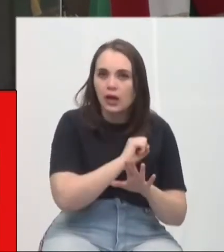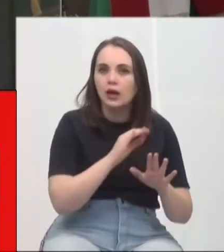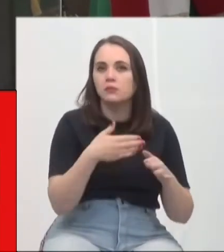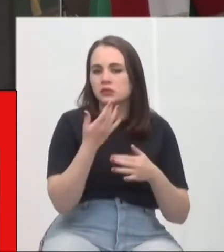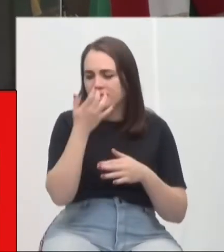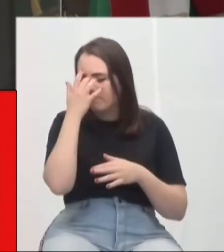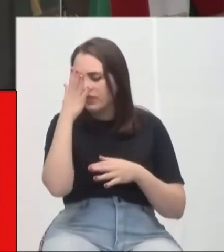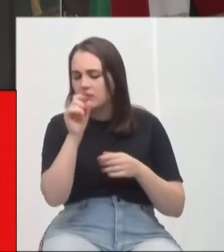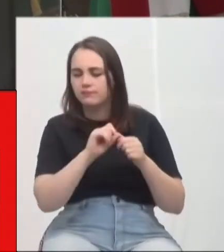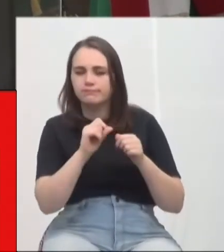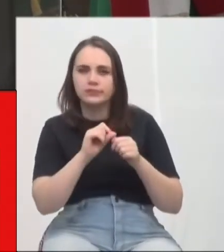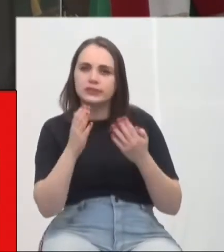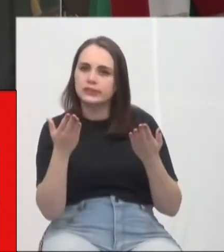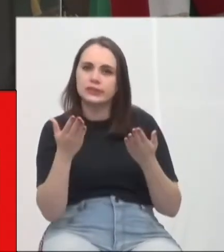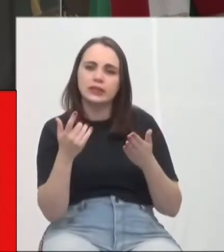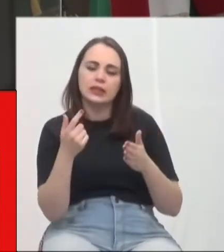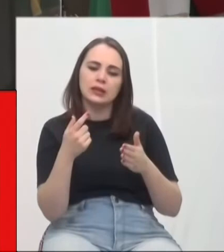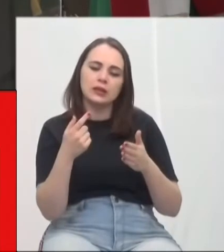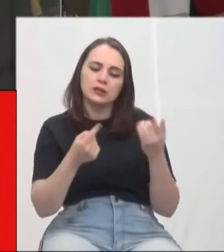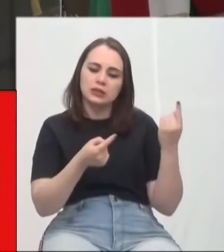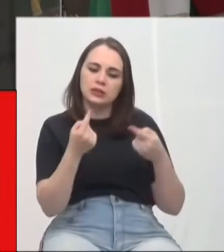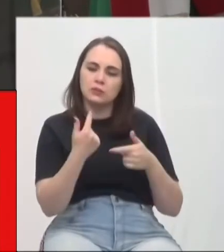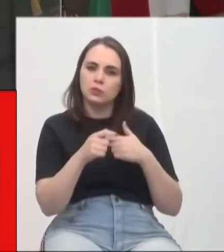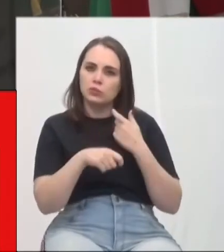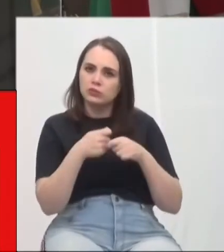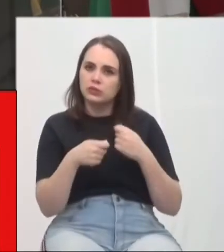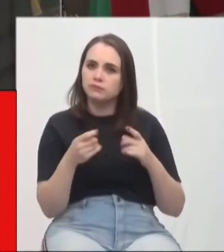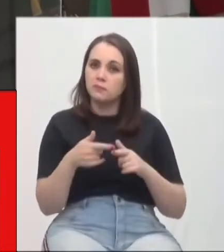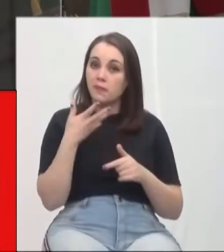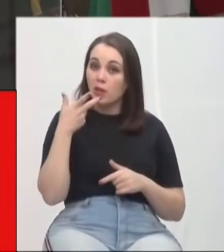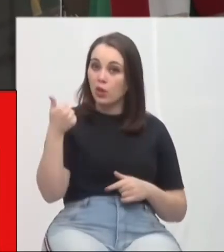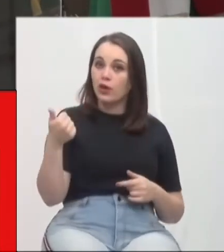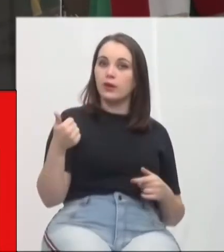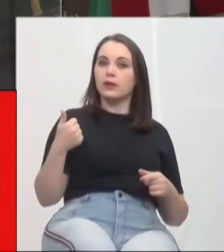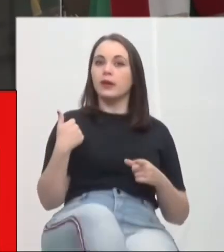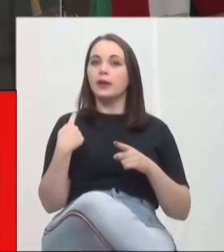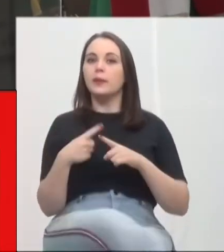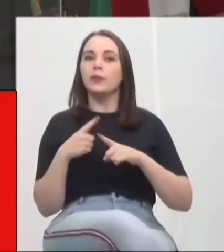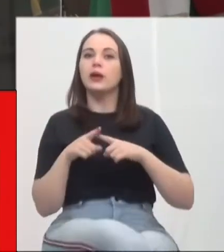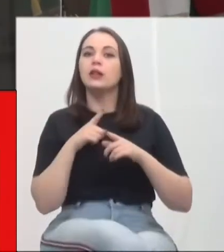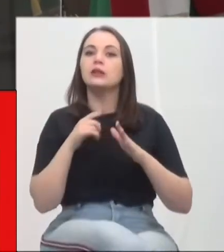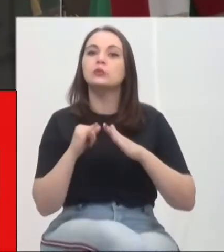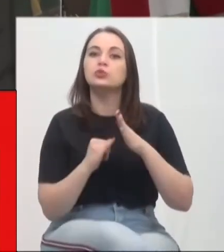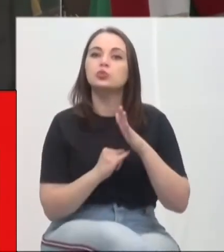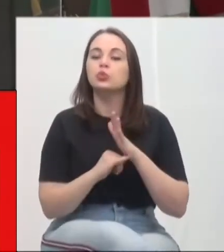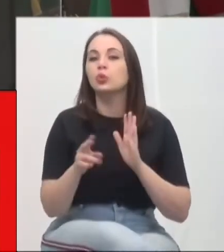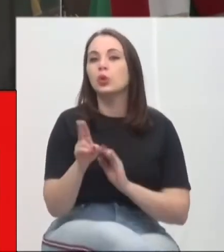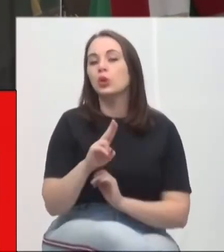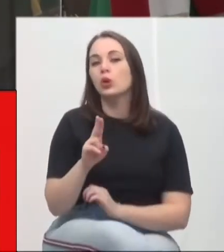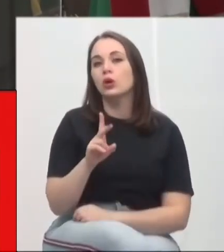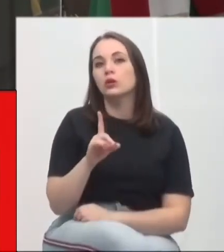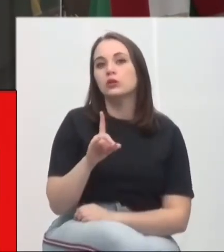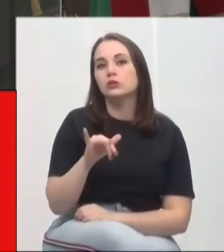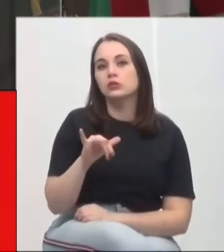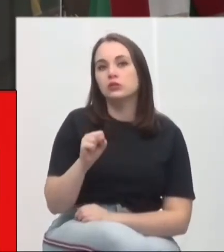implementação para a resolução das disputas e por que que funciona? Existe um instituto chamado Disput